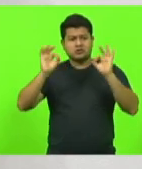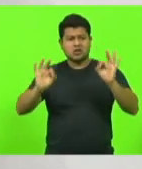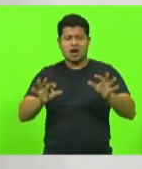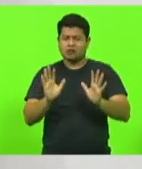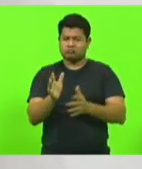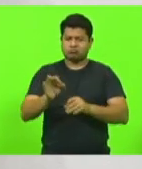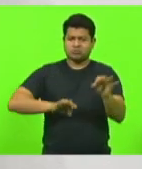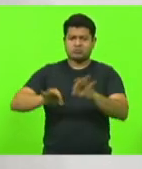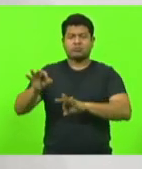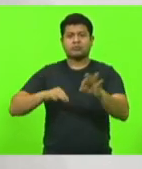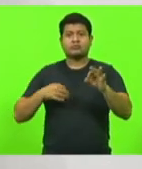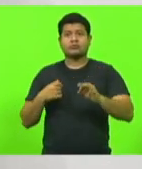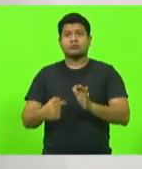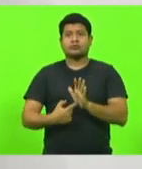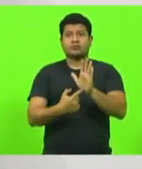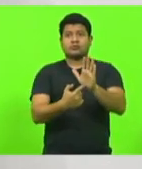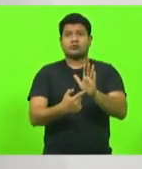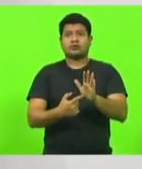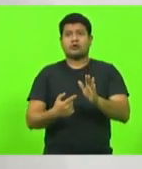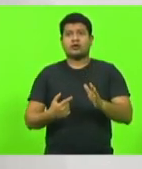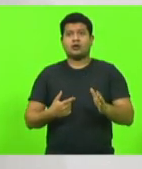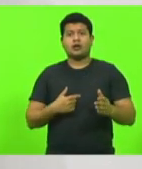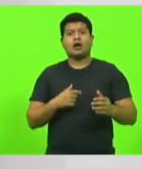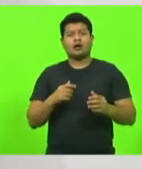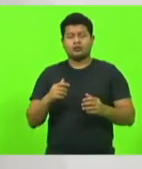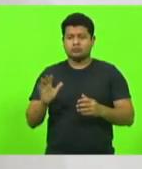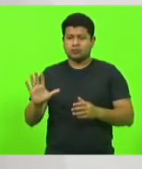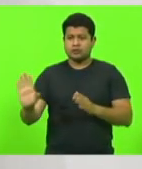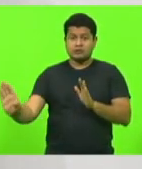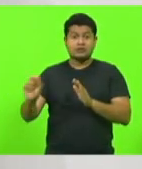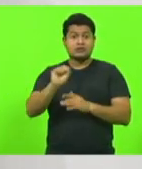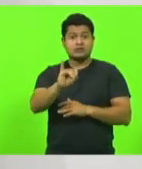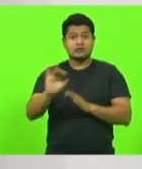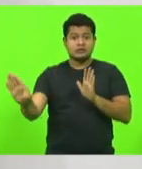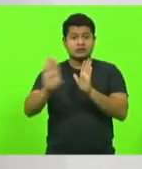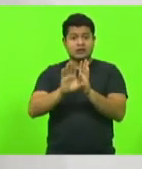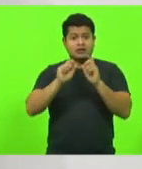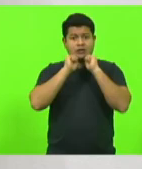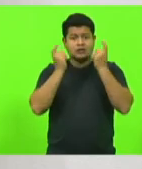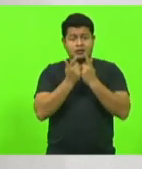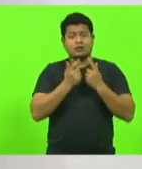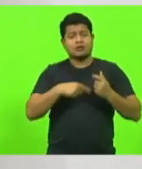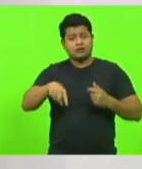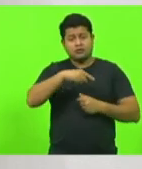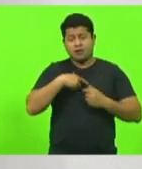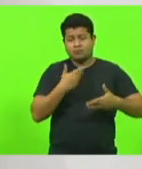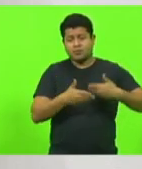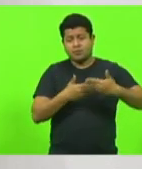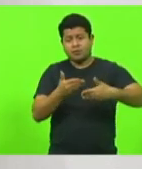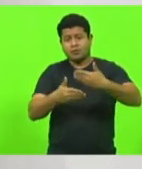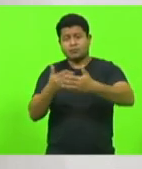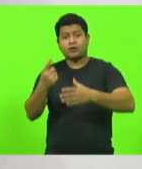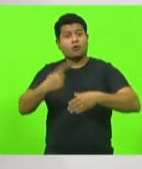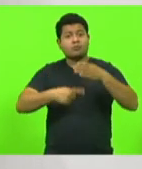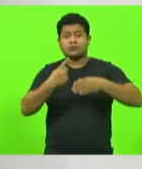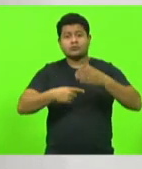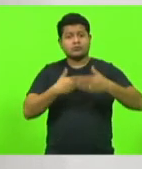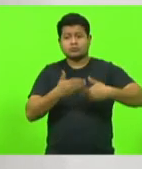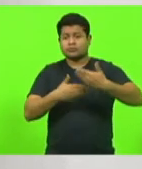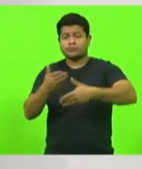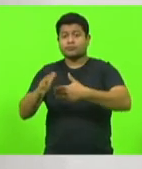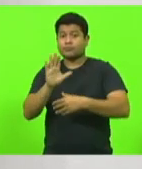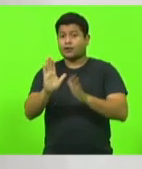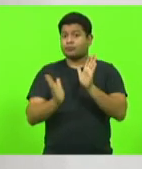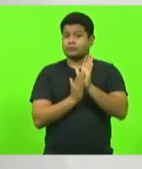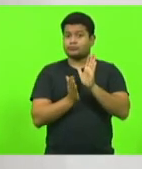vez apresentado nessa casa, ele vai passar, tramitar por todas as comissões e vai ser estudado. Porém, a proposta da comissão mista é